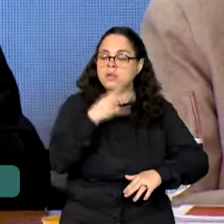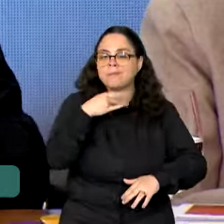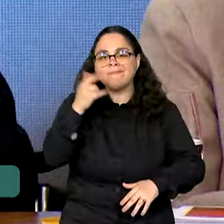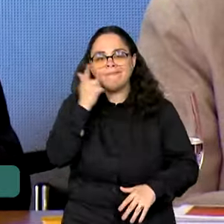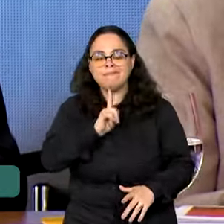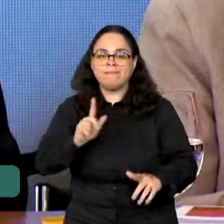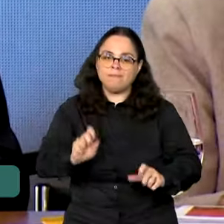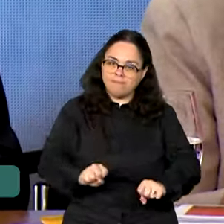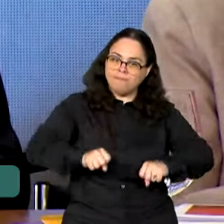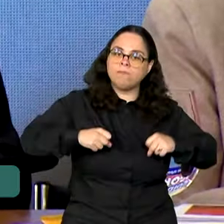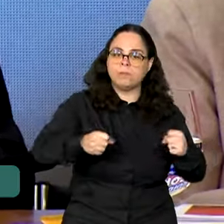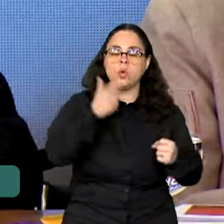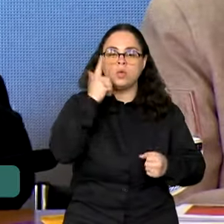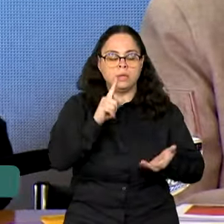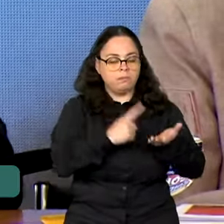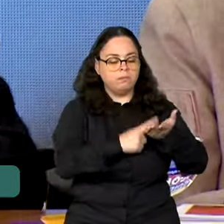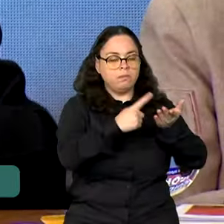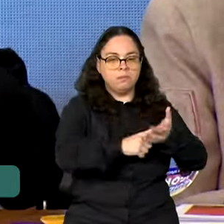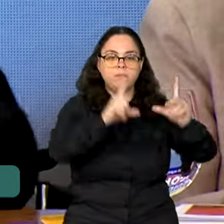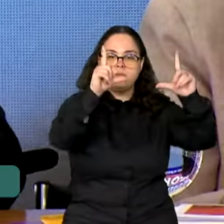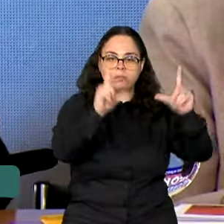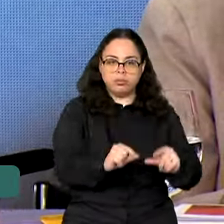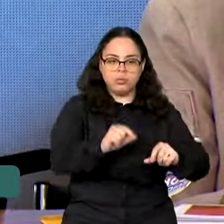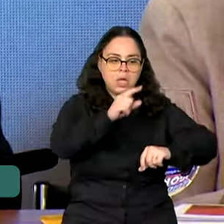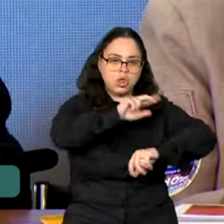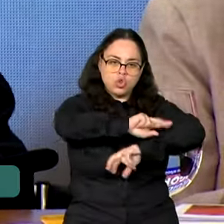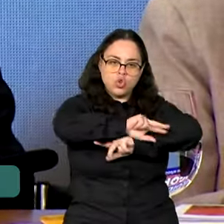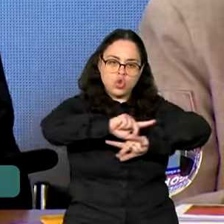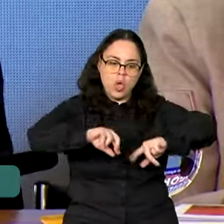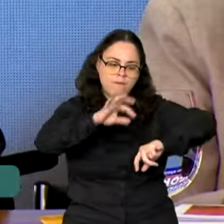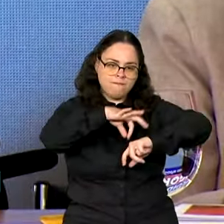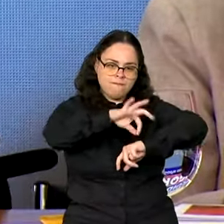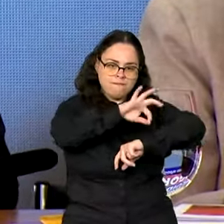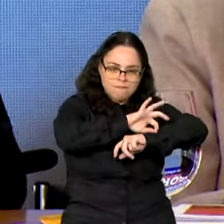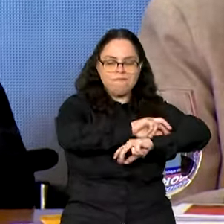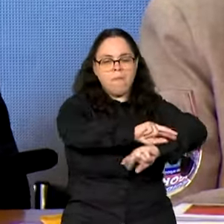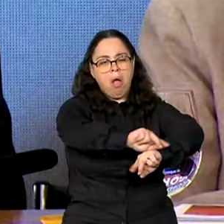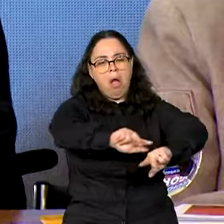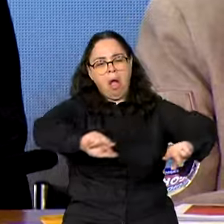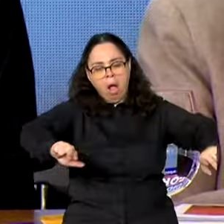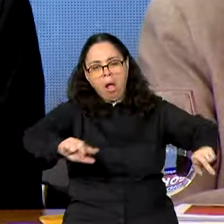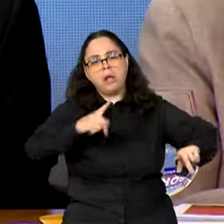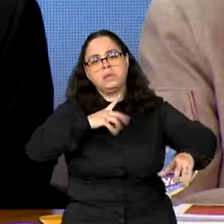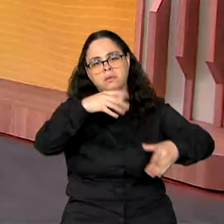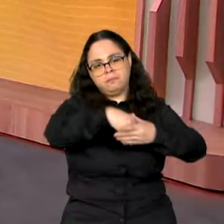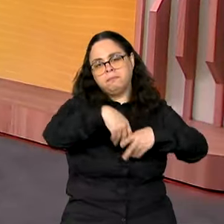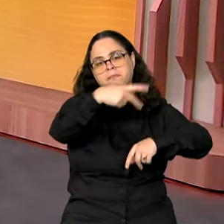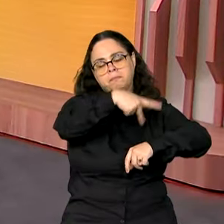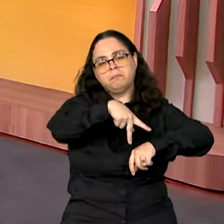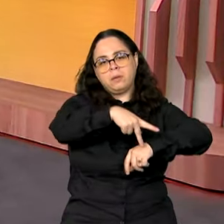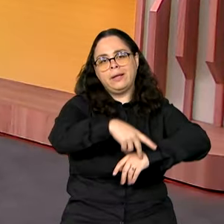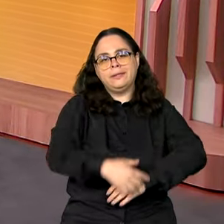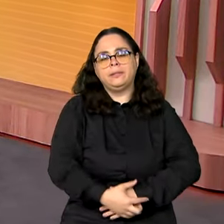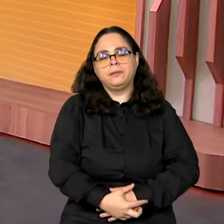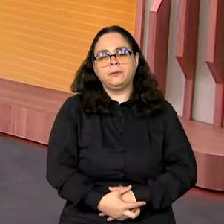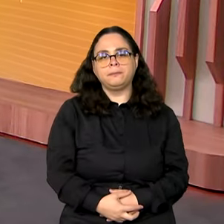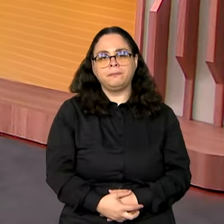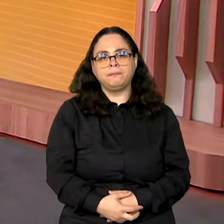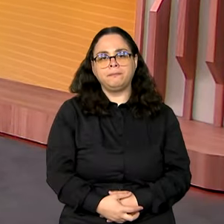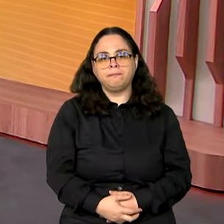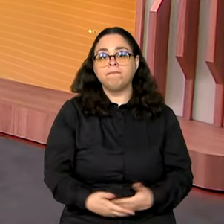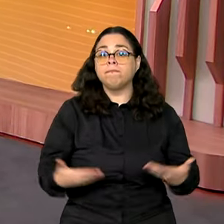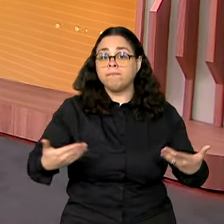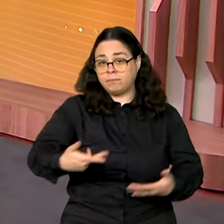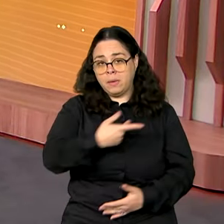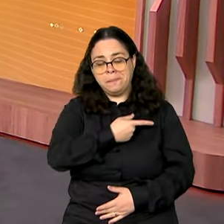condições de combater o chikugunha, o dengue e tantos outros arboviroses que existem nesse país. O presidente